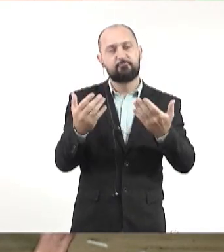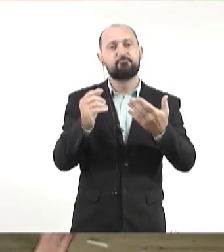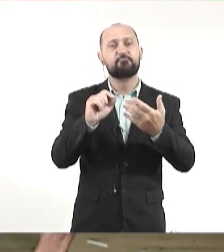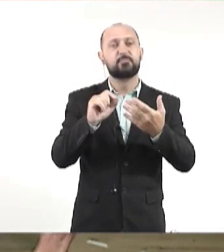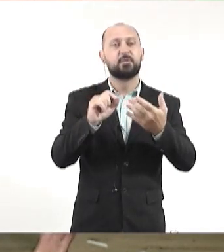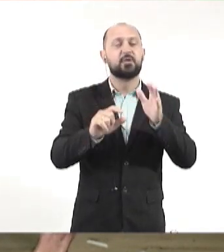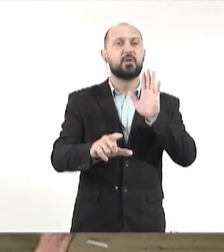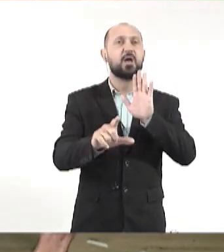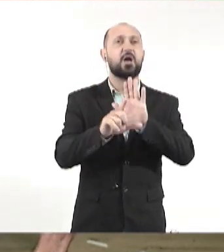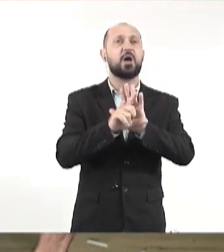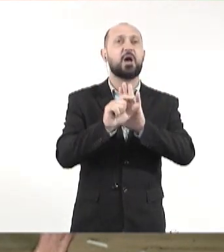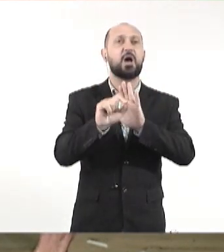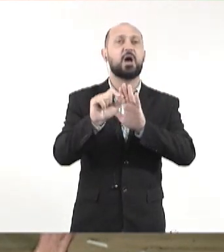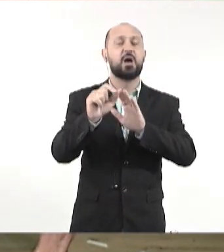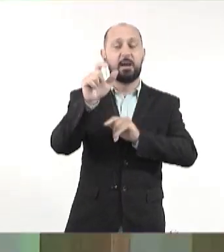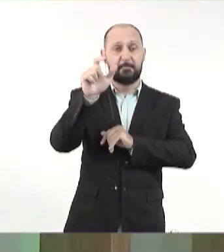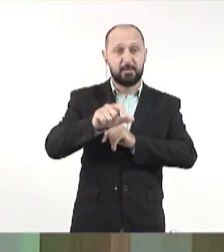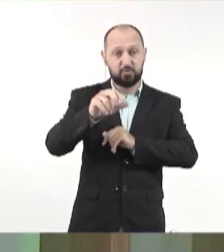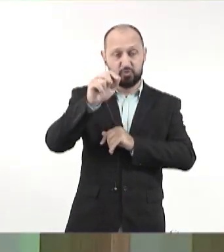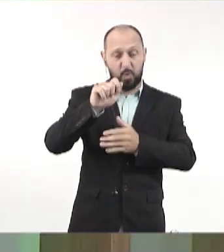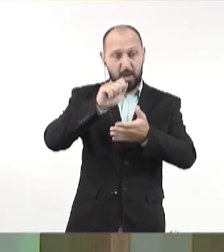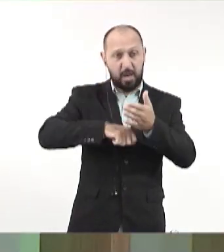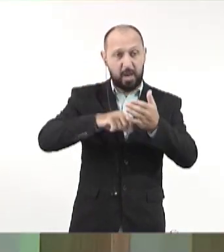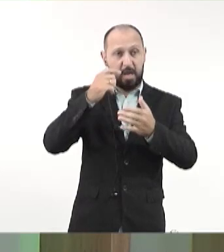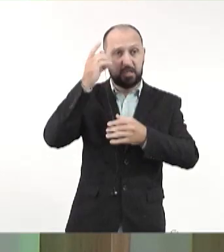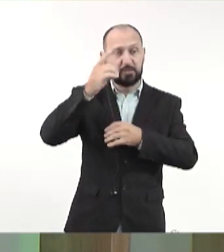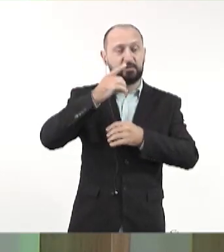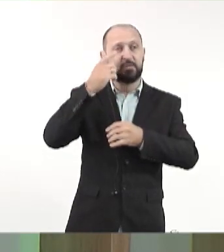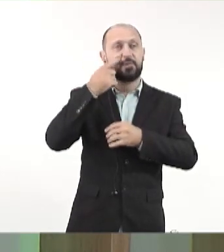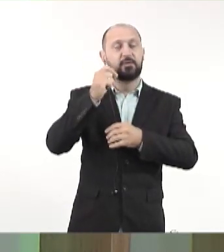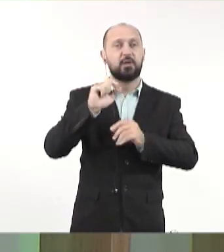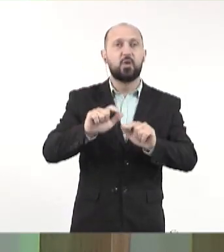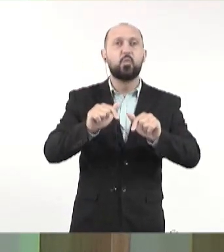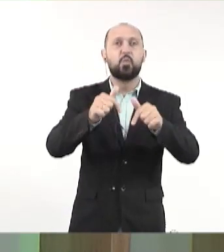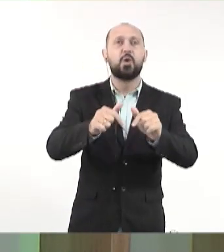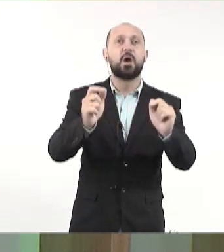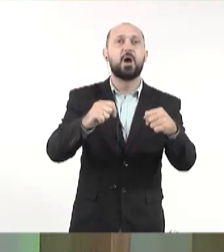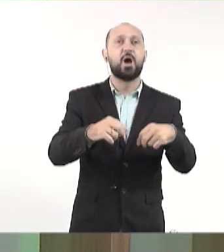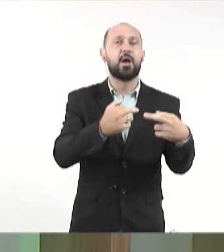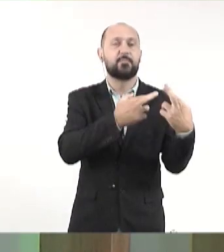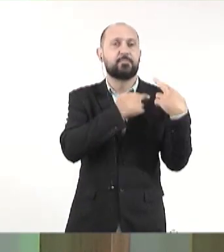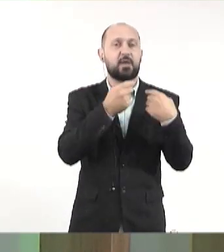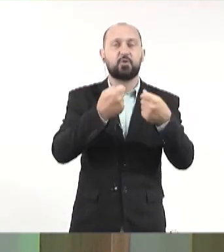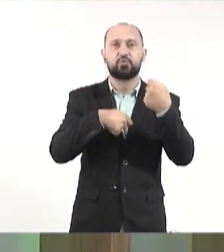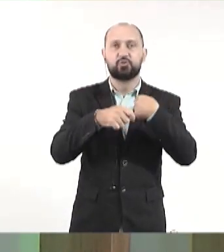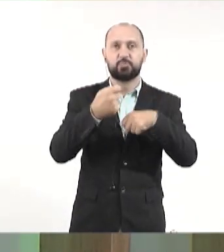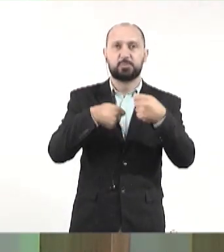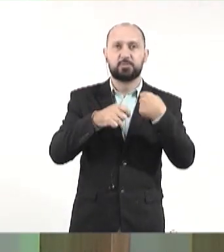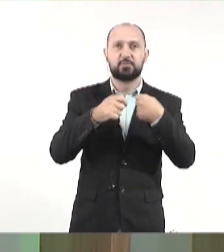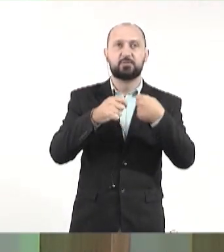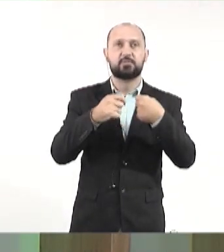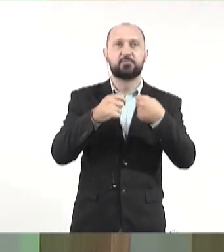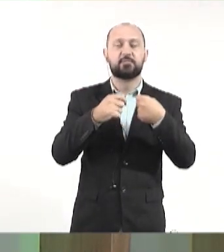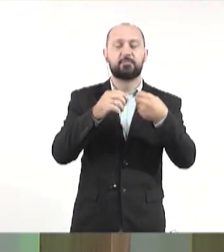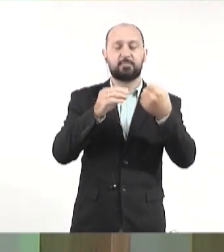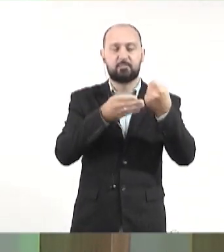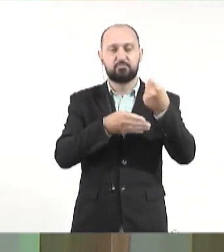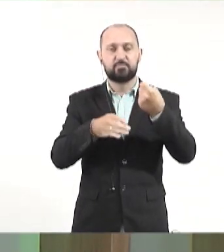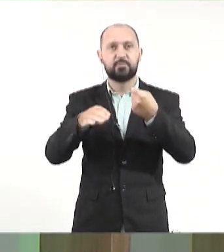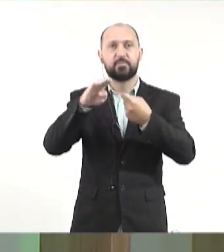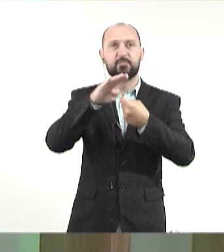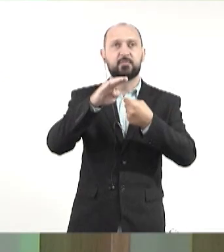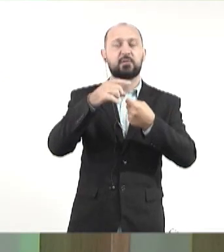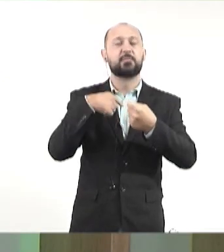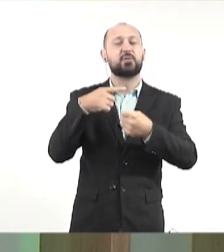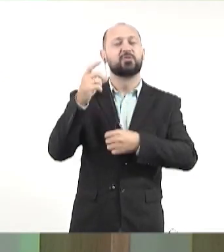que o legislador manteve a capacidade tributária ativa, ele manteve competências administrativas para os entes, isso